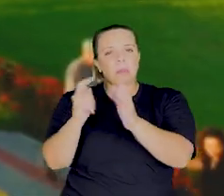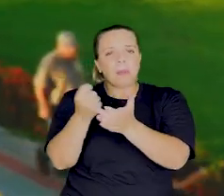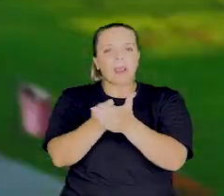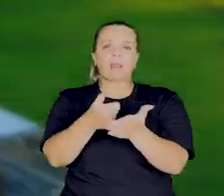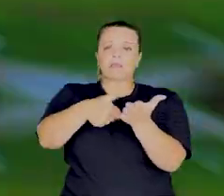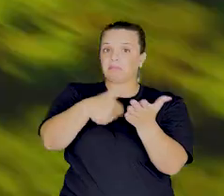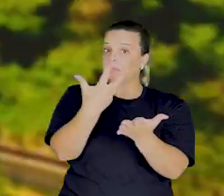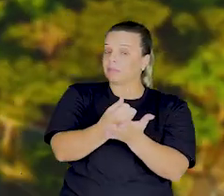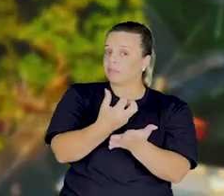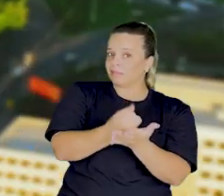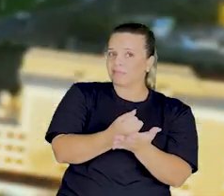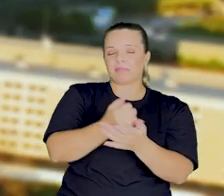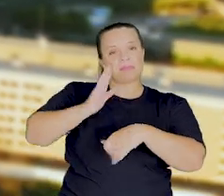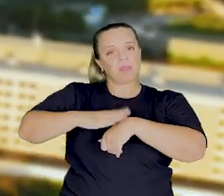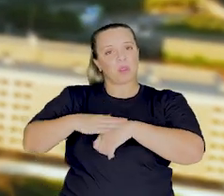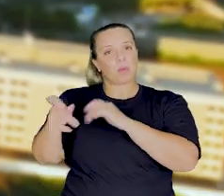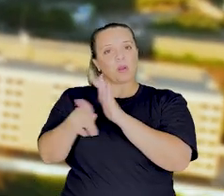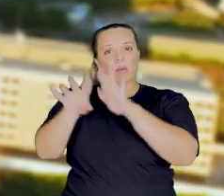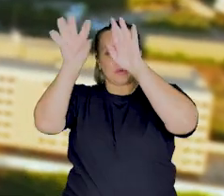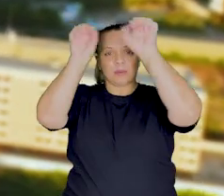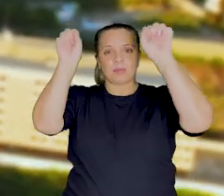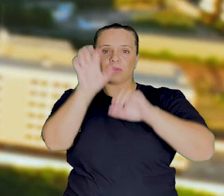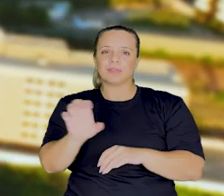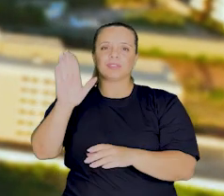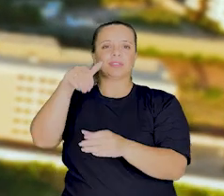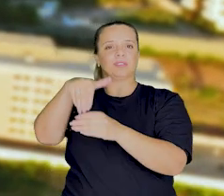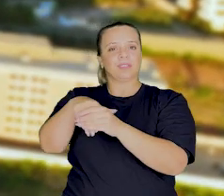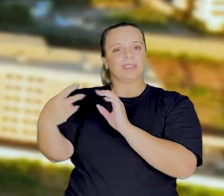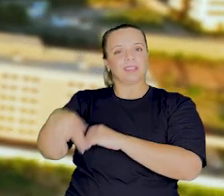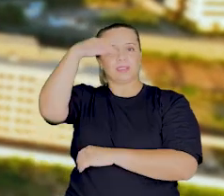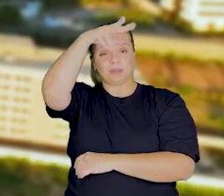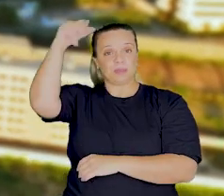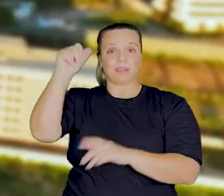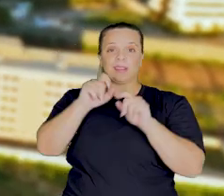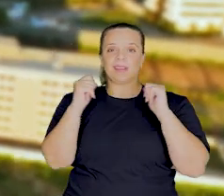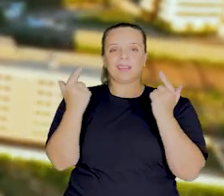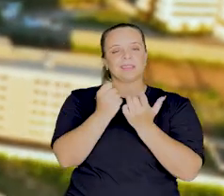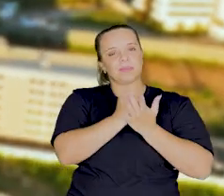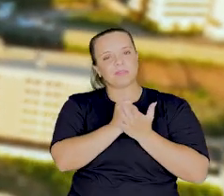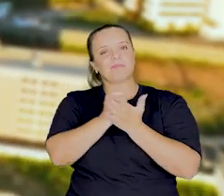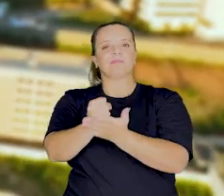biometria. Uma parceria, Assembleia Legislativa e Tribunal Regional Eleitoral de Mato Grosso.